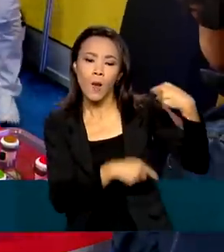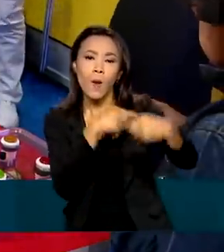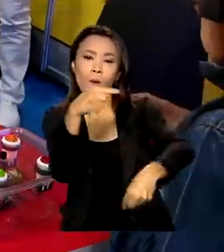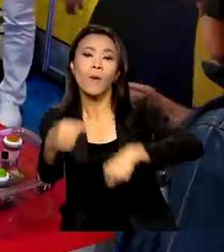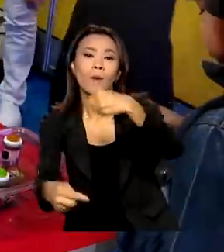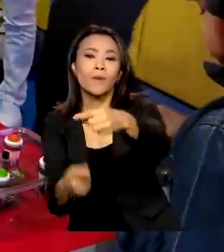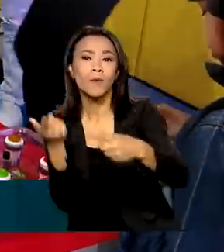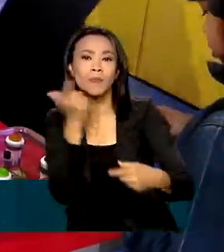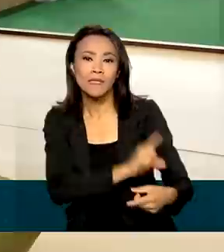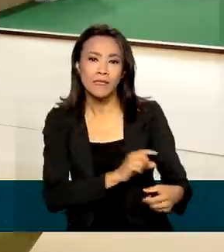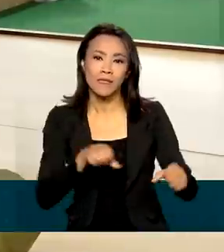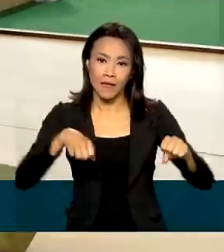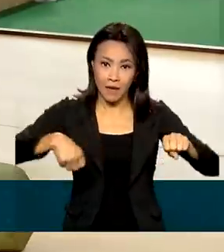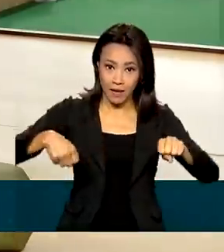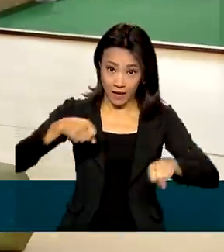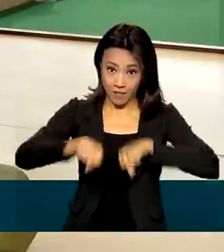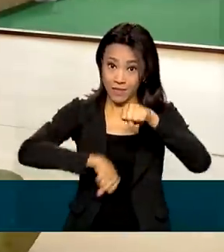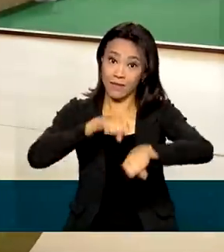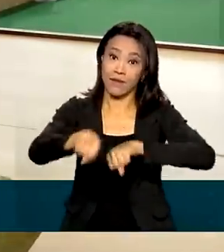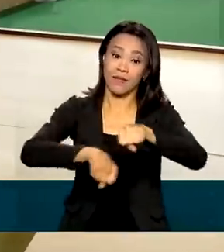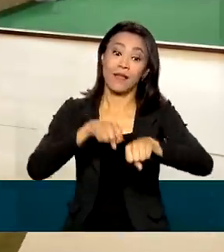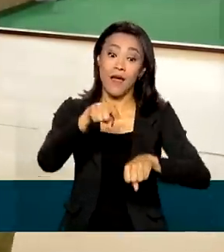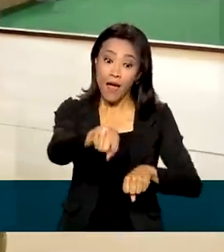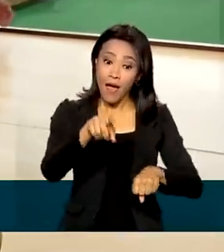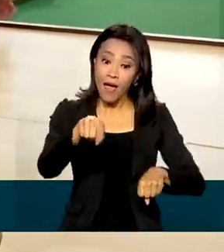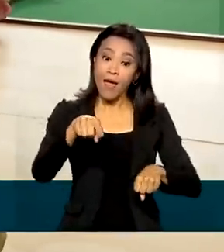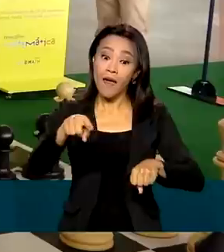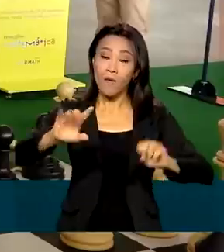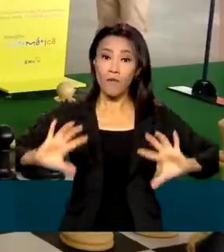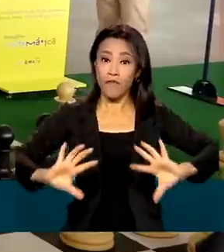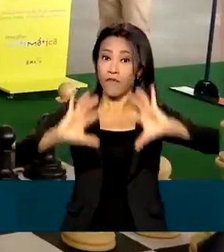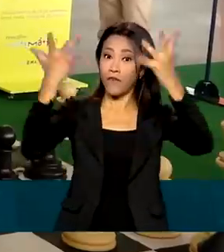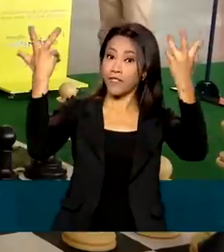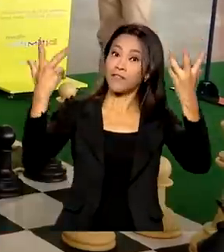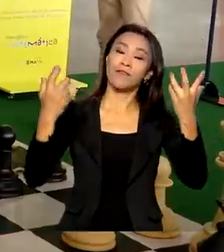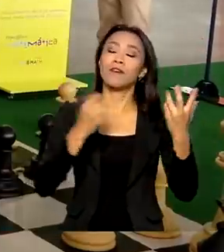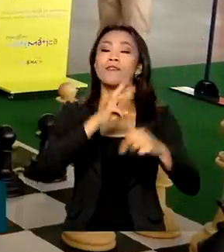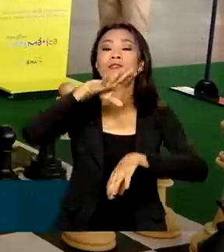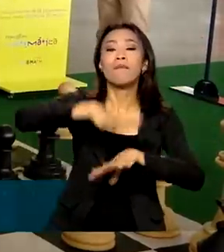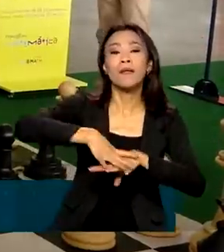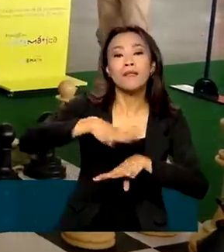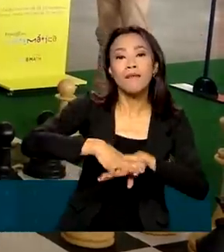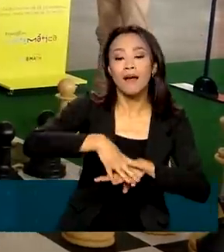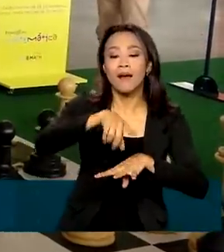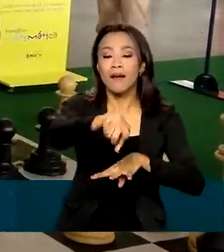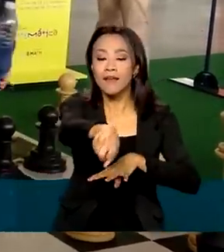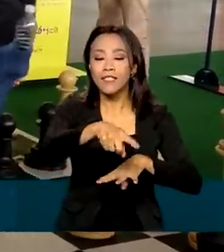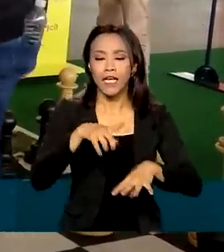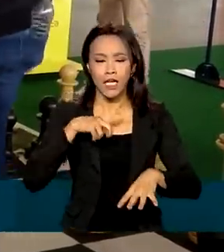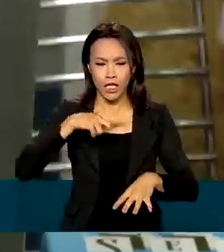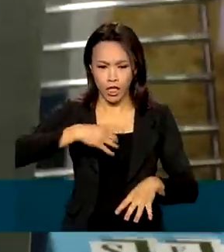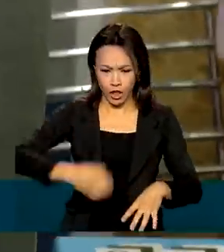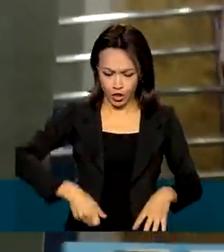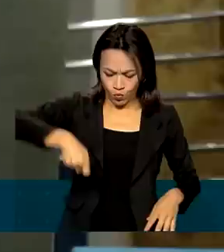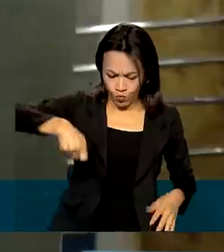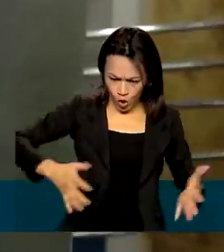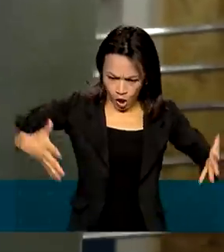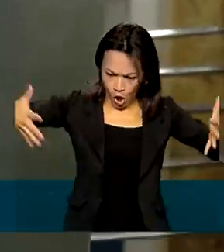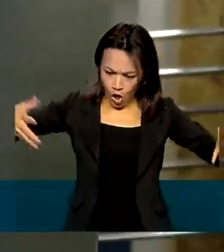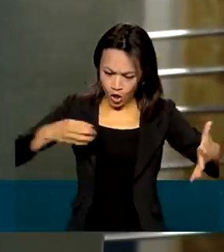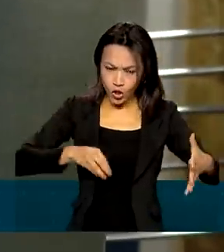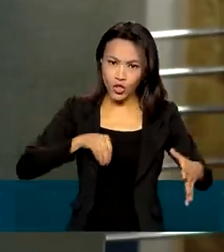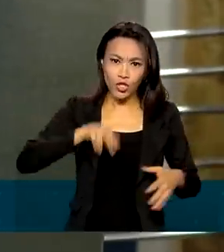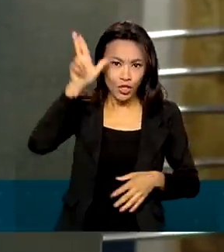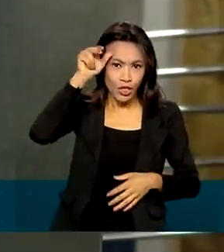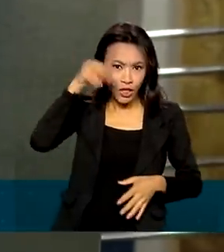uma das atividades interativas do Festival Nacional da Matemática, que traz ainda xadrez gigante, robótica